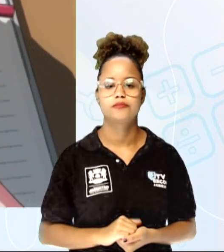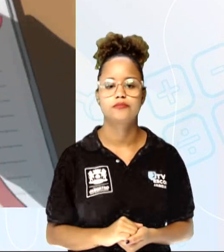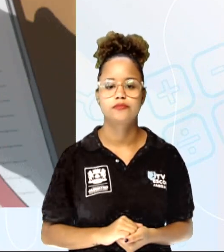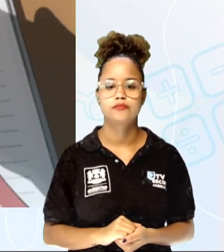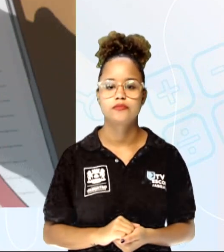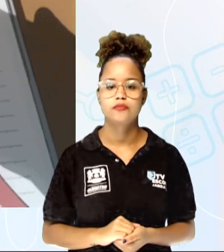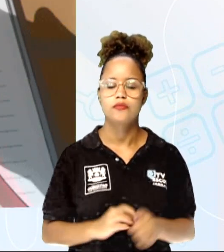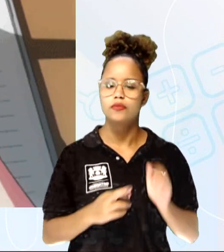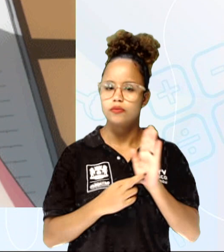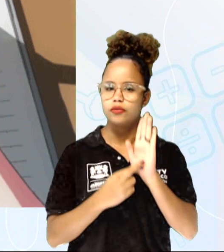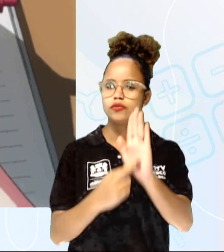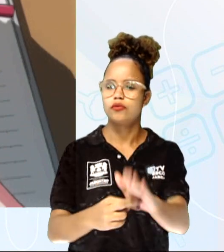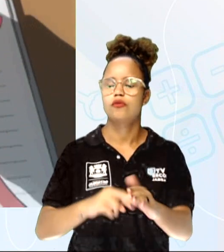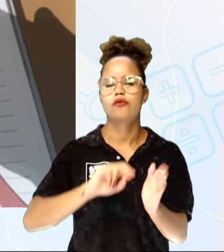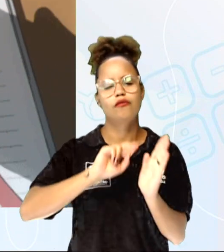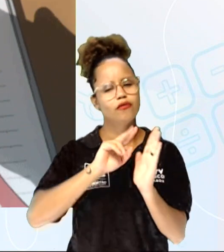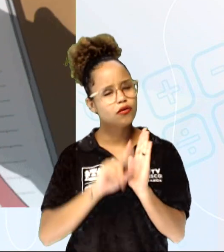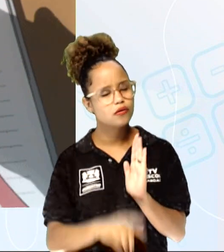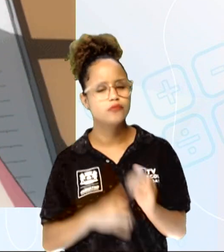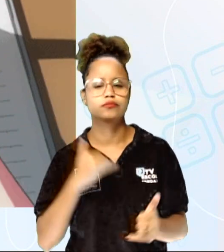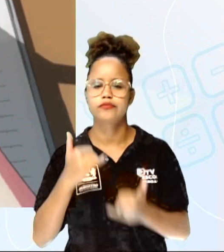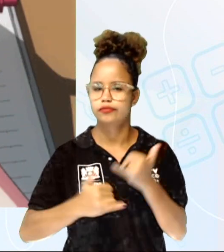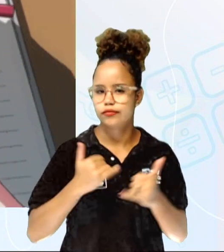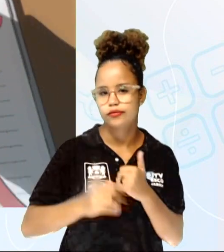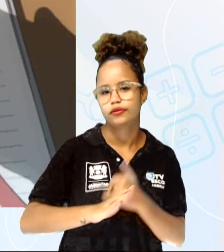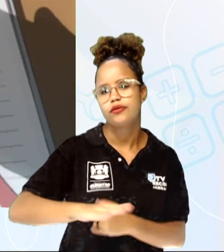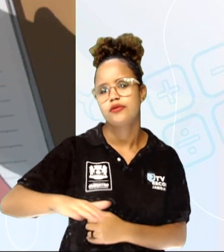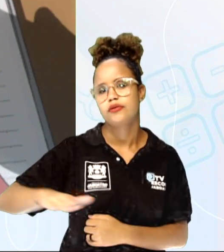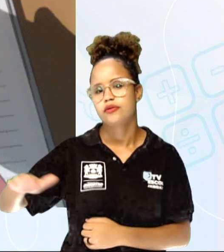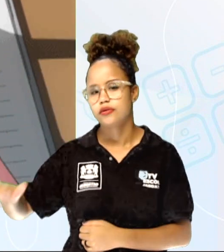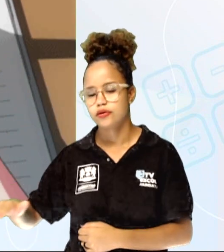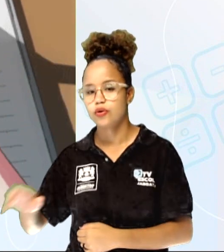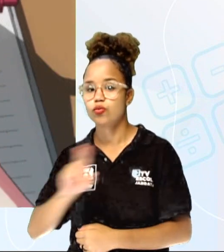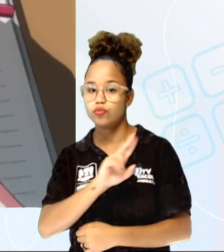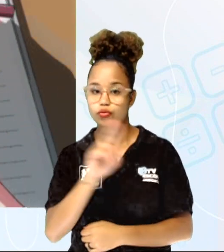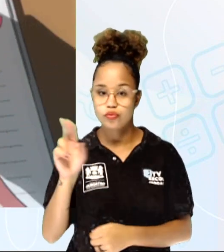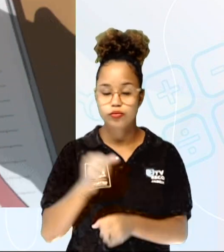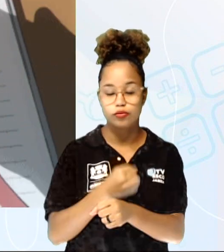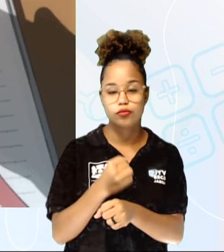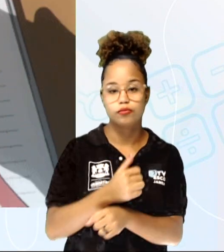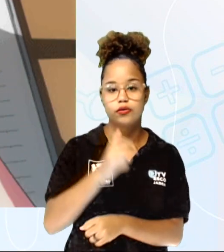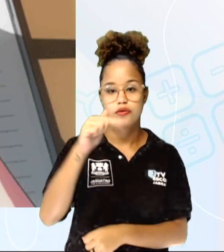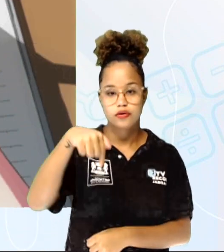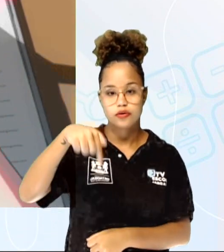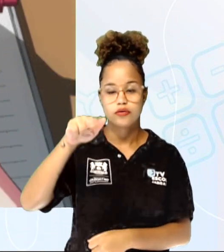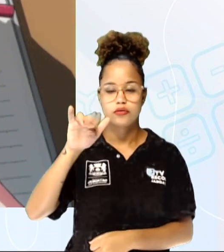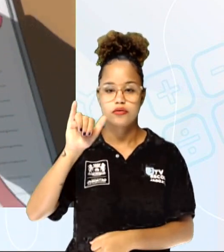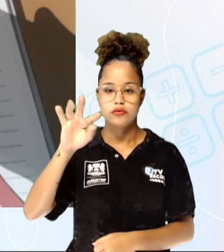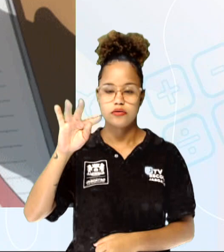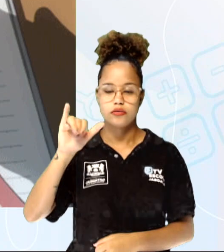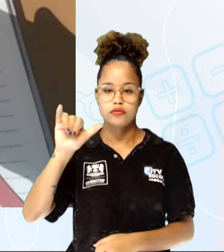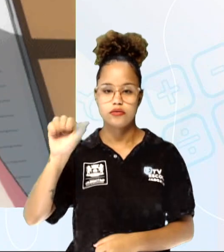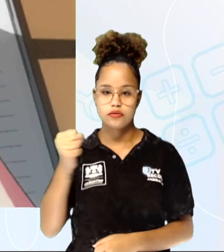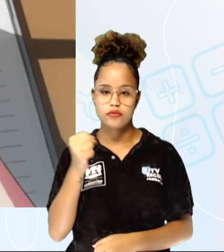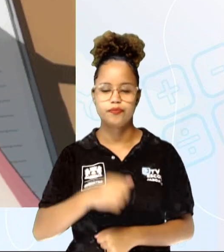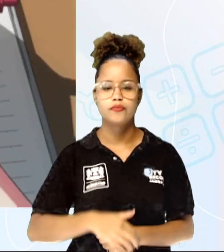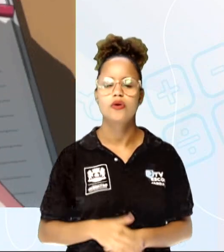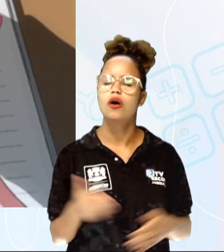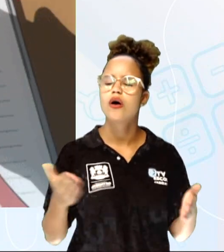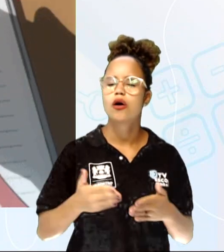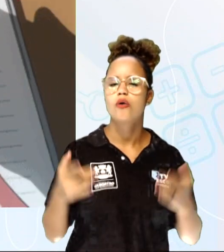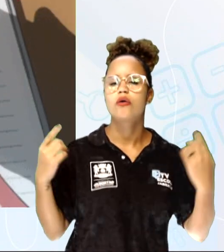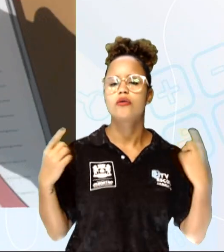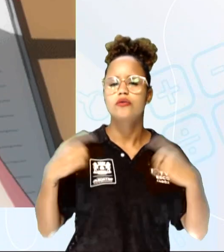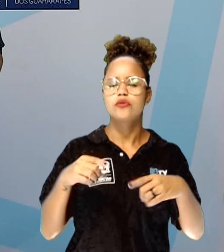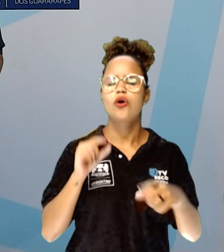retratou várias brincadeiras de criança e que chamou essa coleção de quintais. Agora, vem o desafio. Qual é o desafio